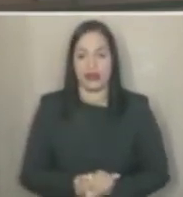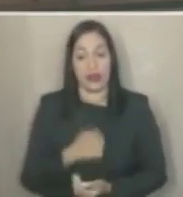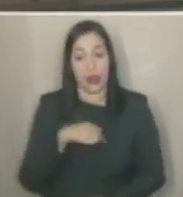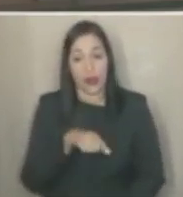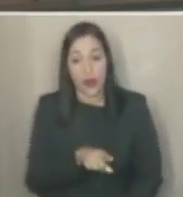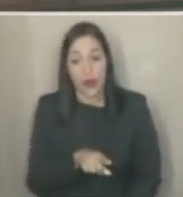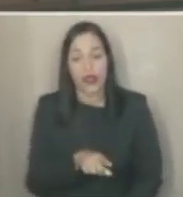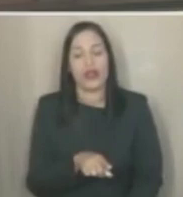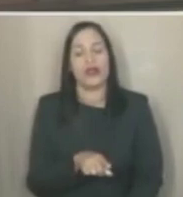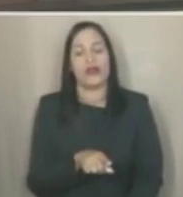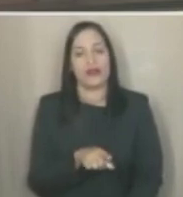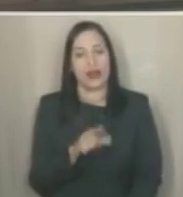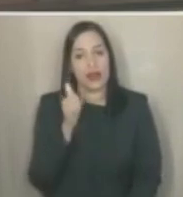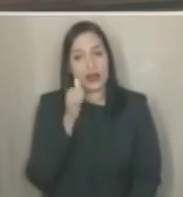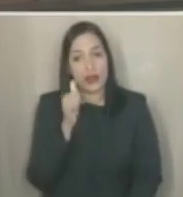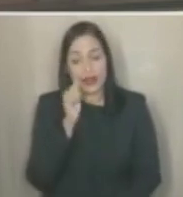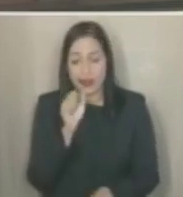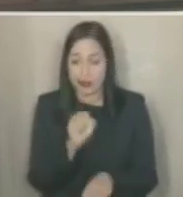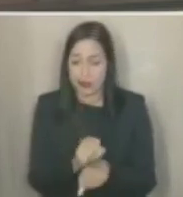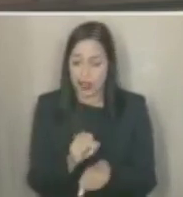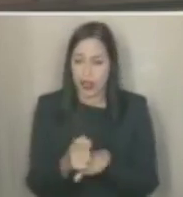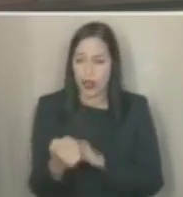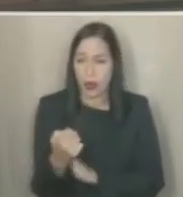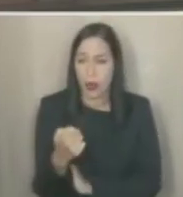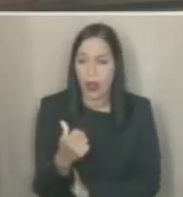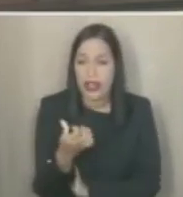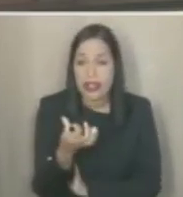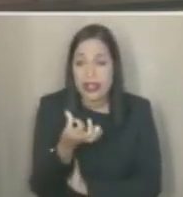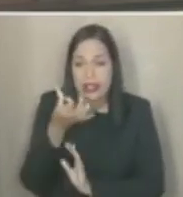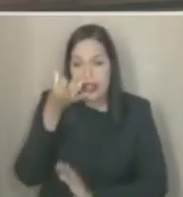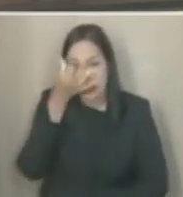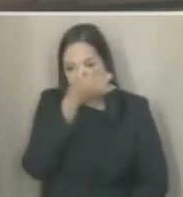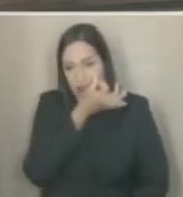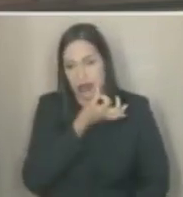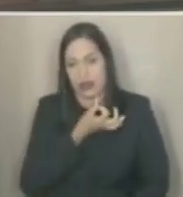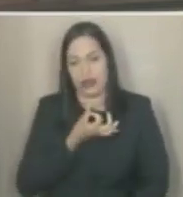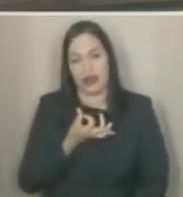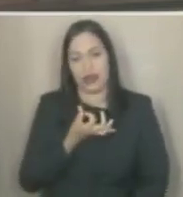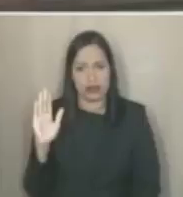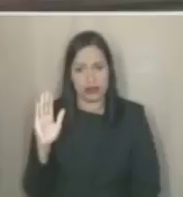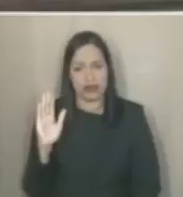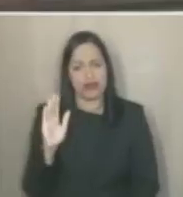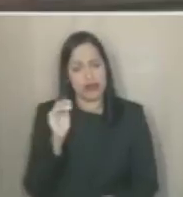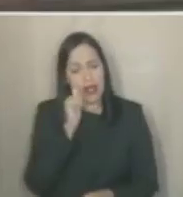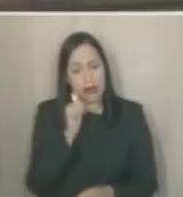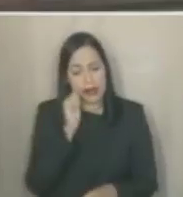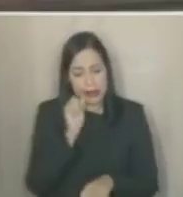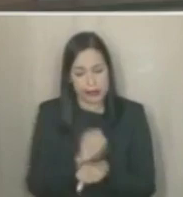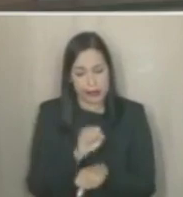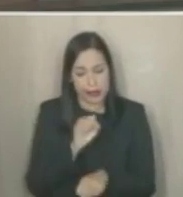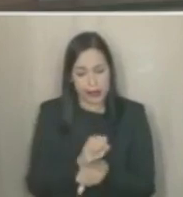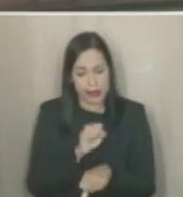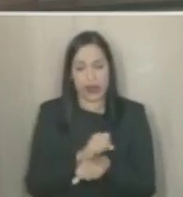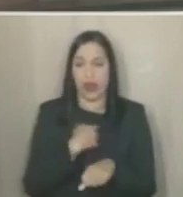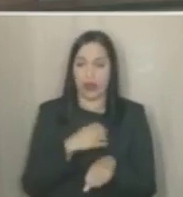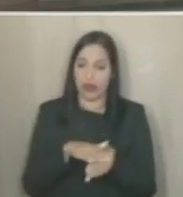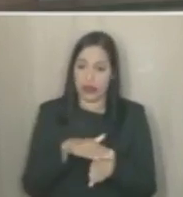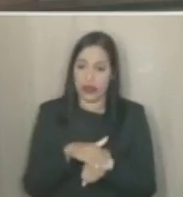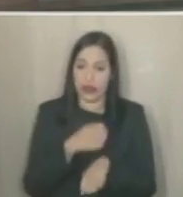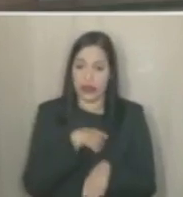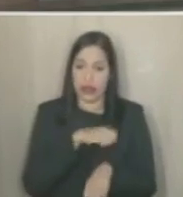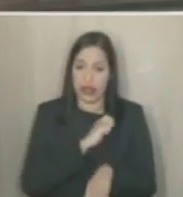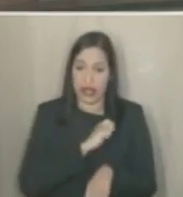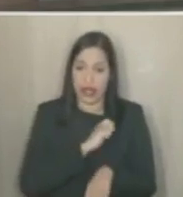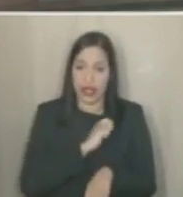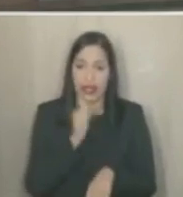as mulheres estavam esperando por quase seis horas, senhores, para serem atendidas. Nós conversamos com a delegada titular e